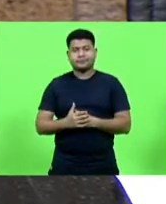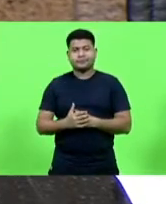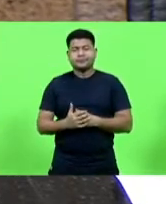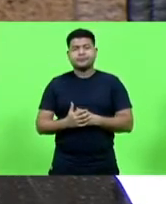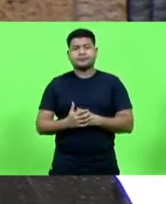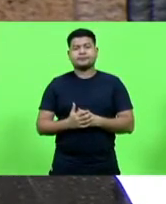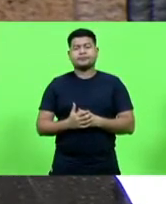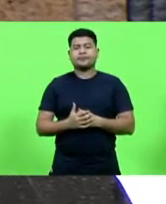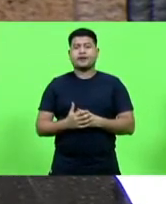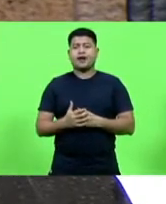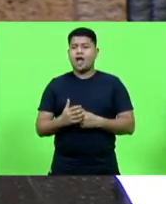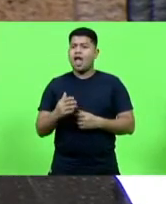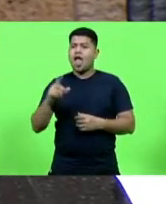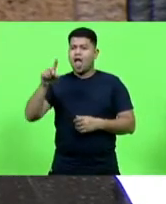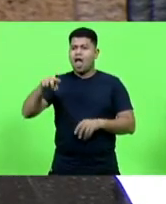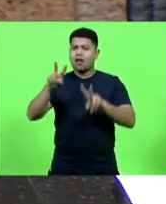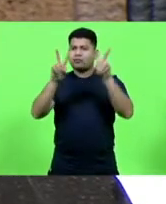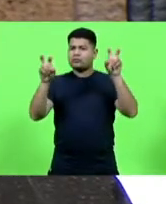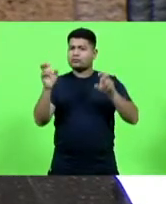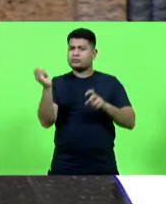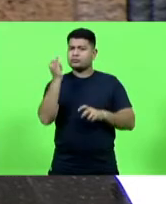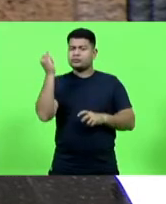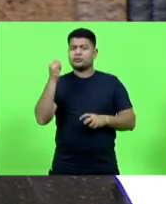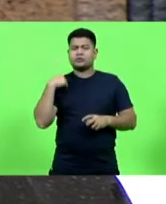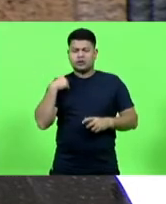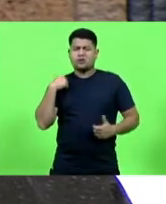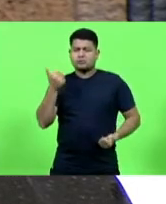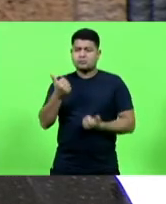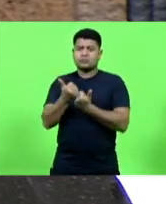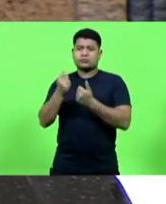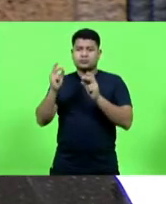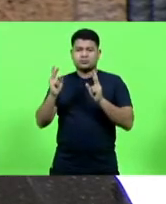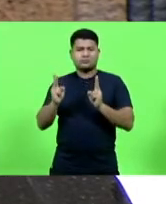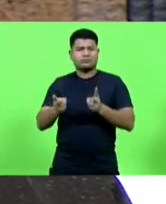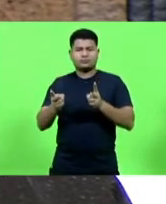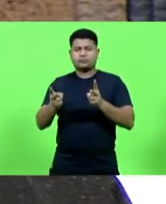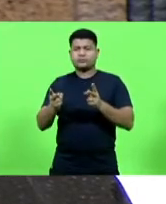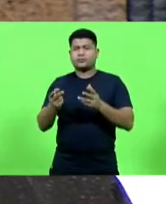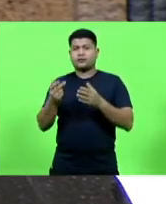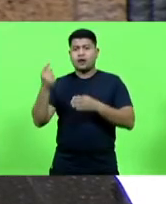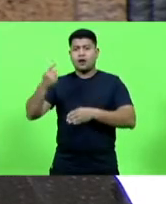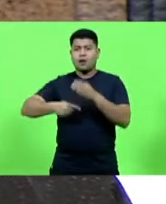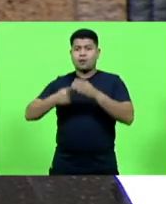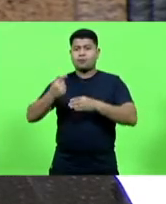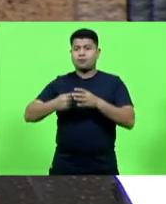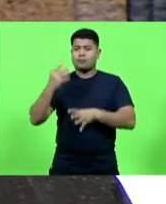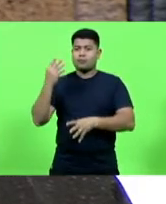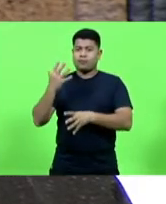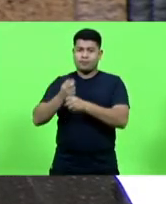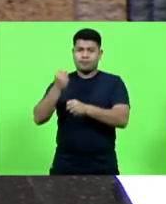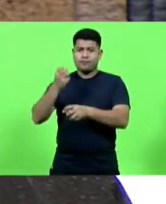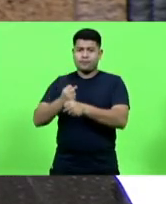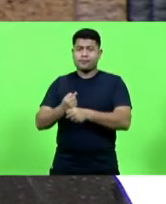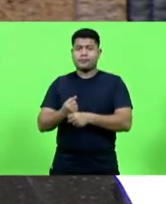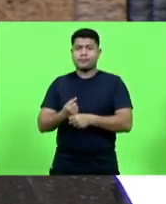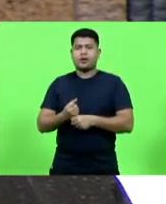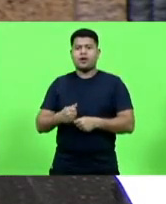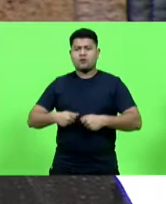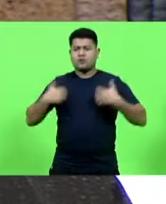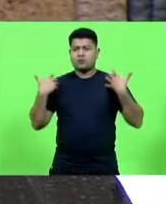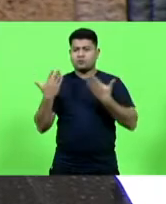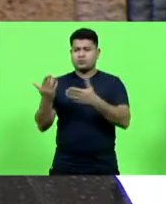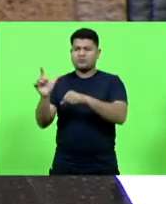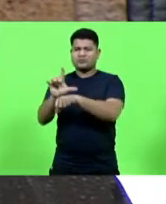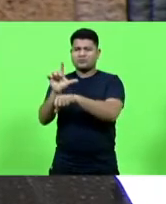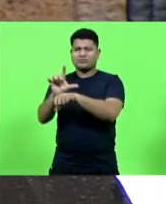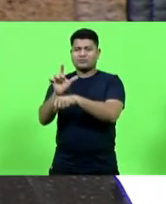importantíssimo e conte com o meu apoio na Comissão de Finanças e, como eu disse, orgulho para Lages é ver um